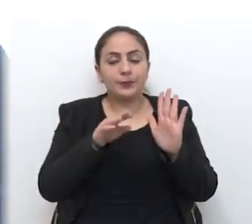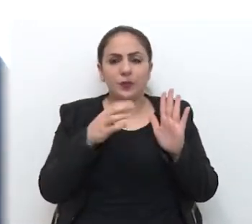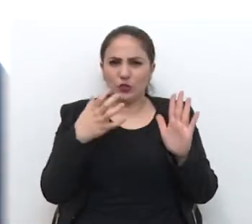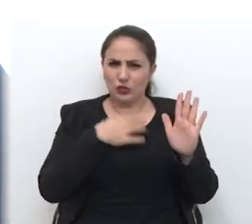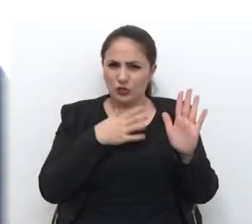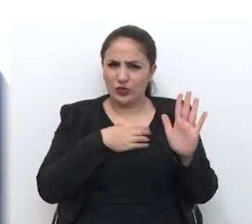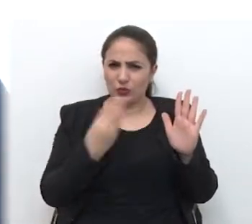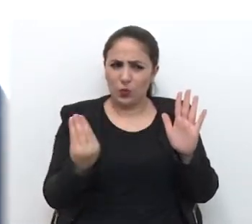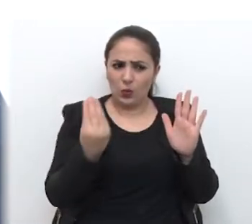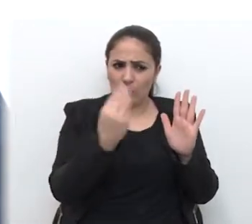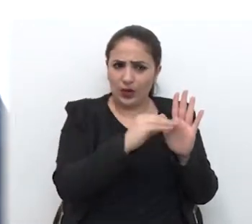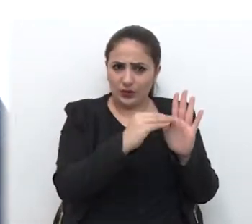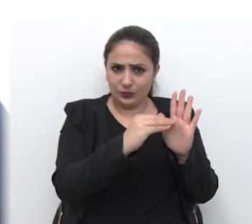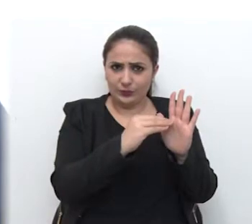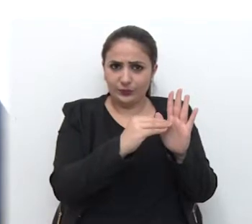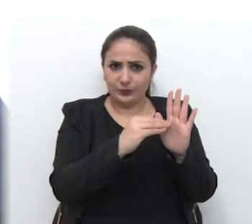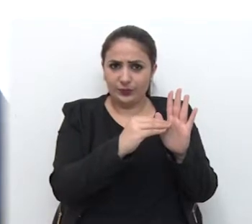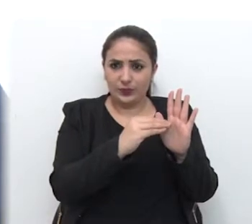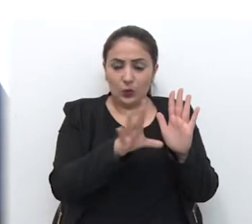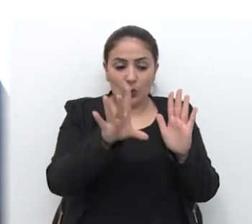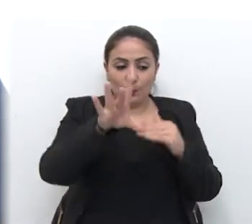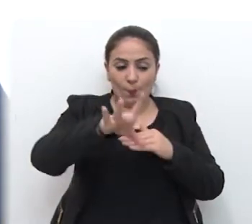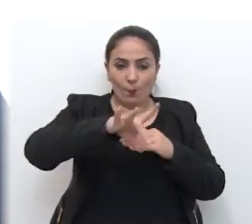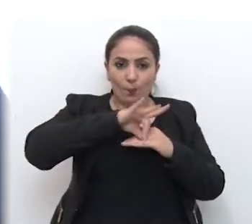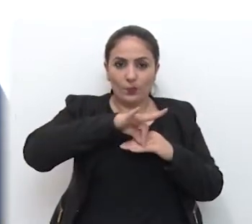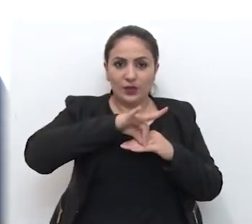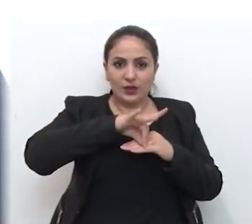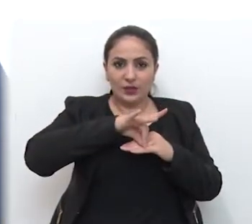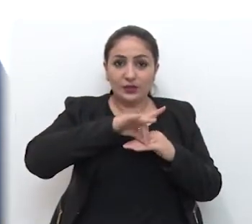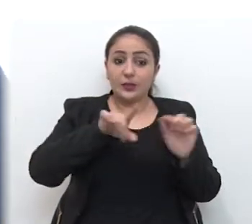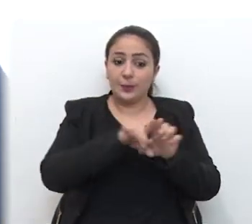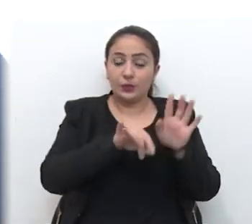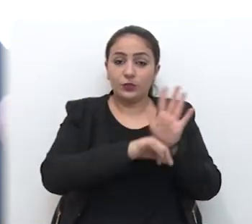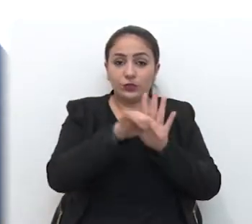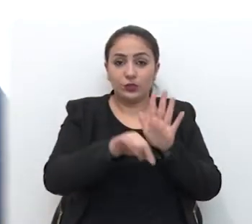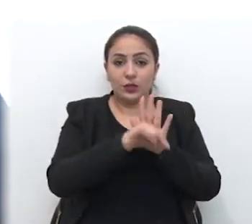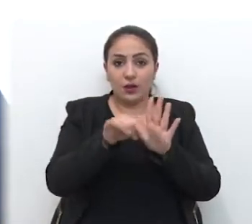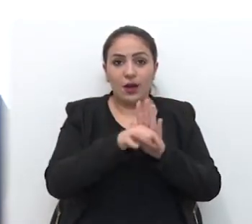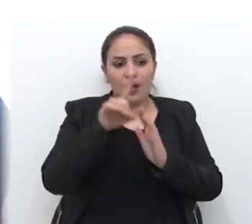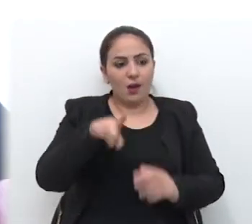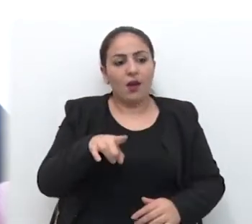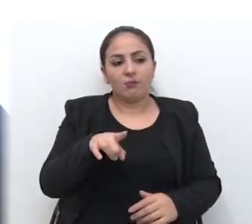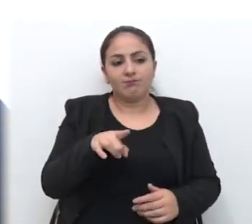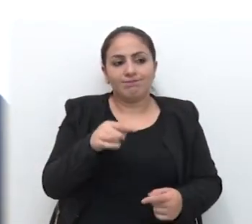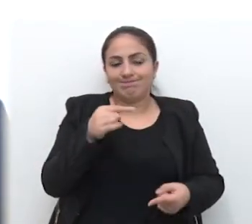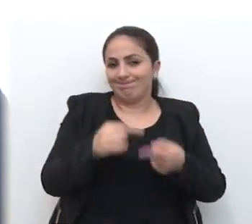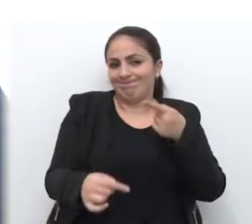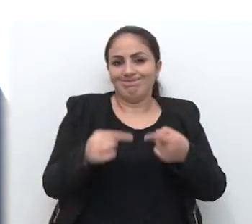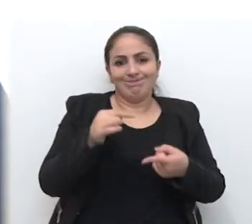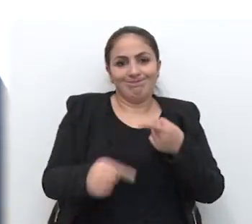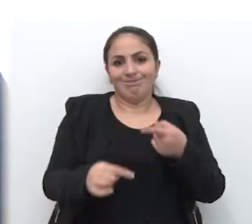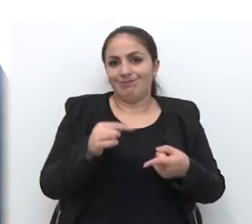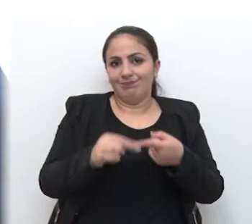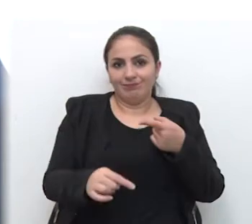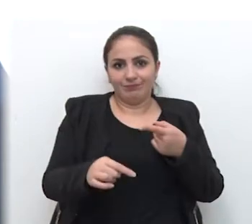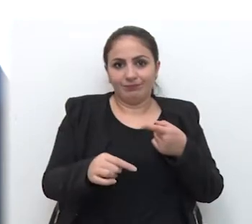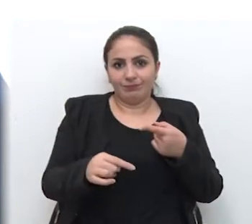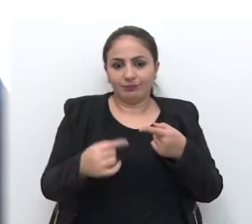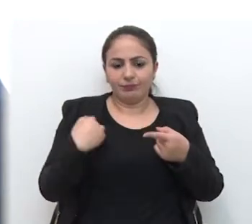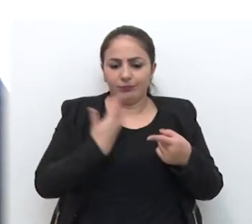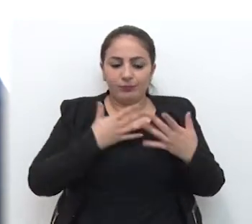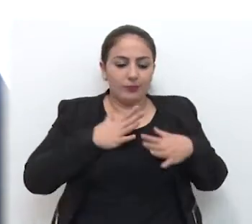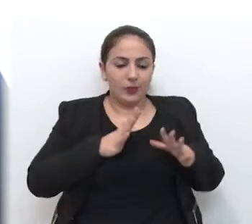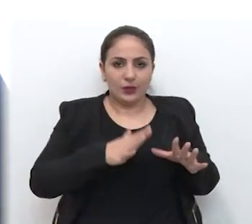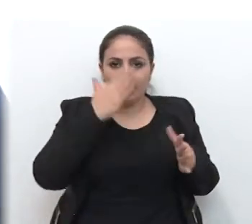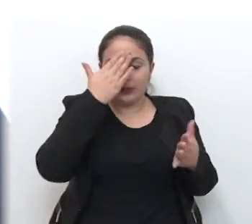colocado no anexo e na licitação é inconcebível. Não queremos acreditar